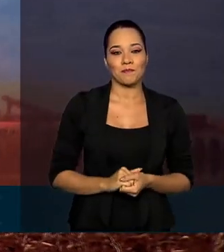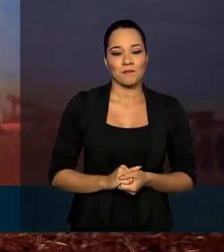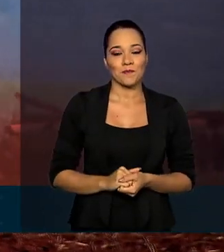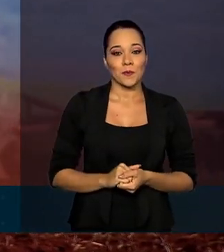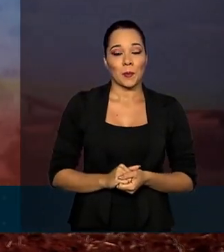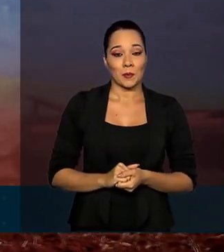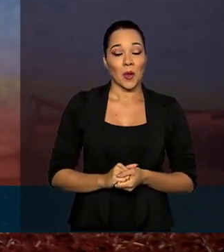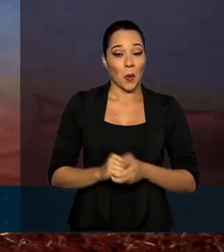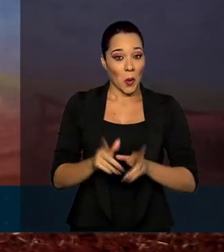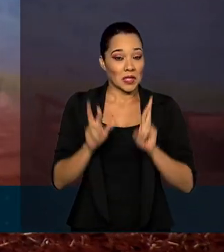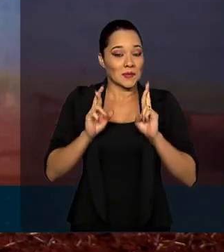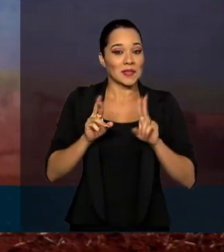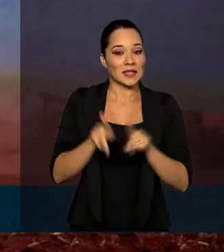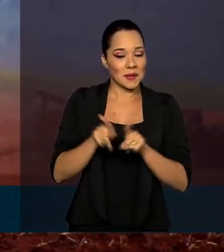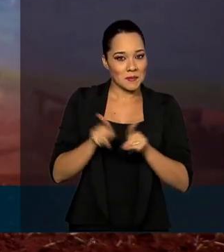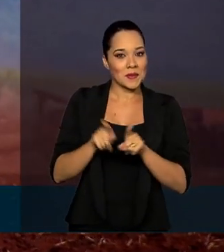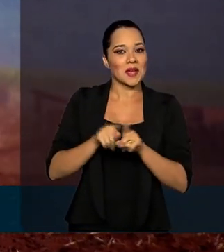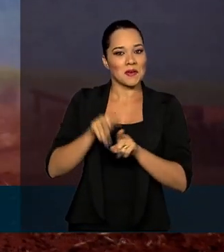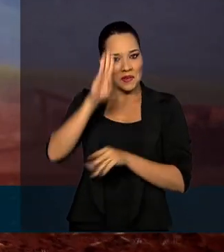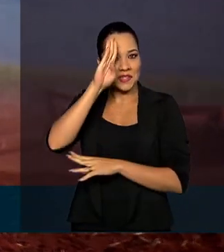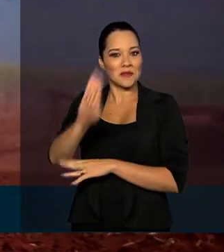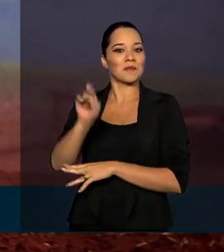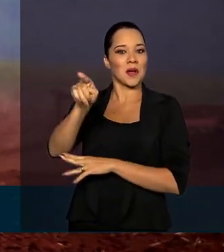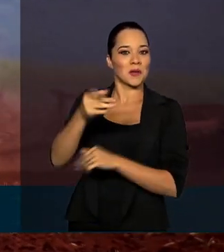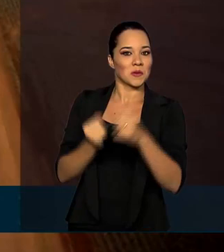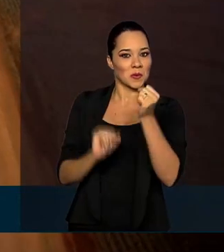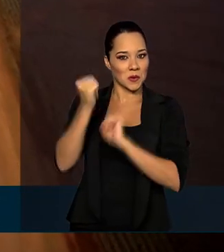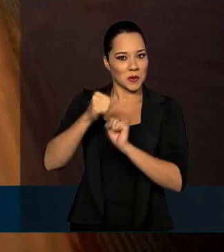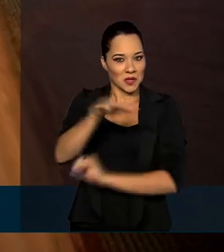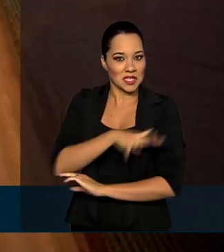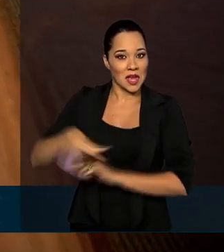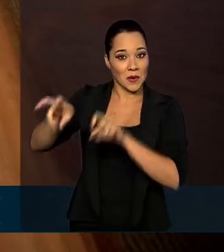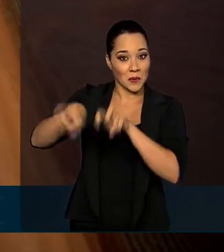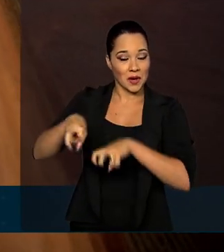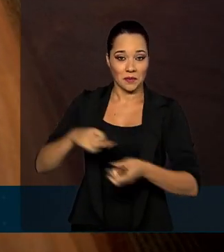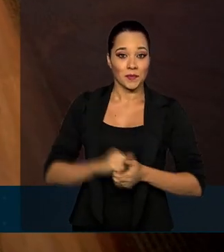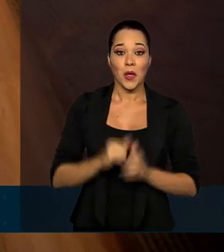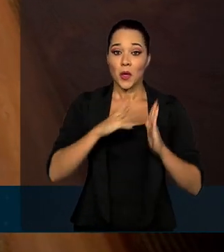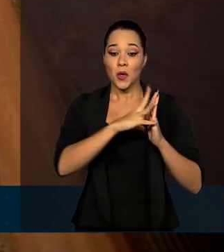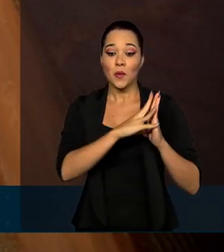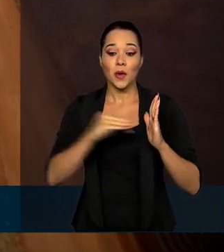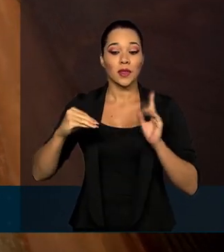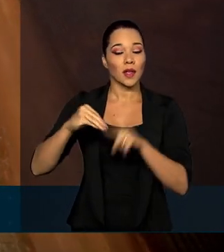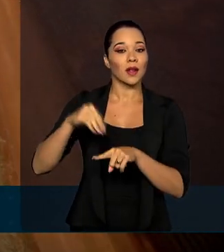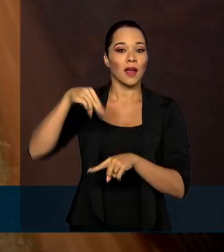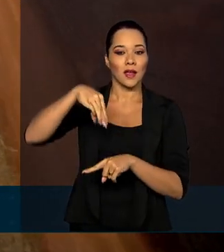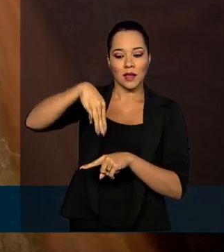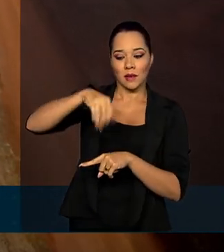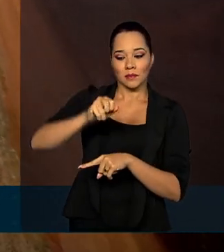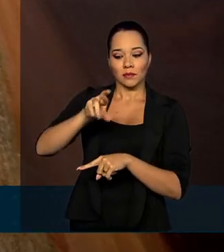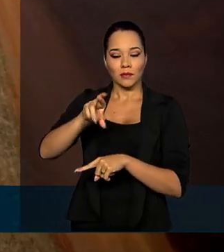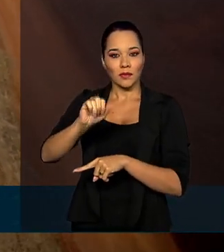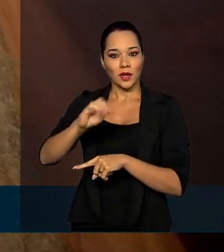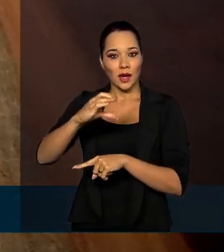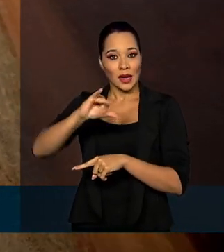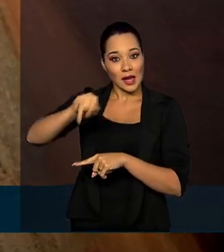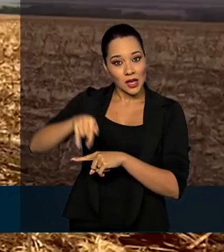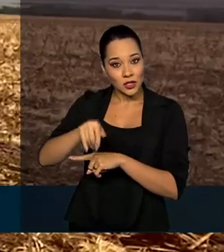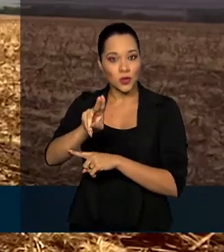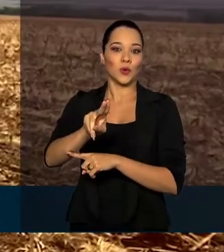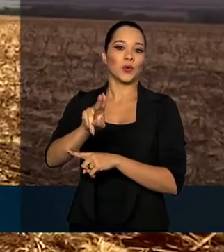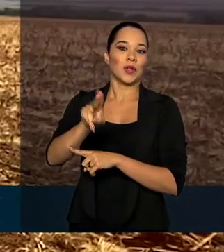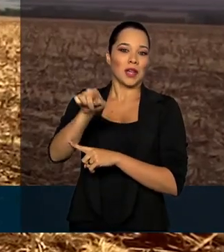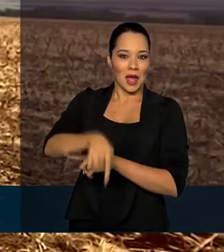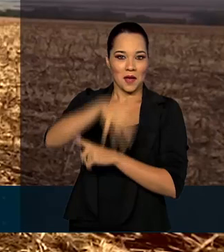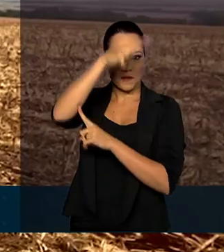também é palavra de ordem entre os produtores rurais. E o exemplo vem de Maracajú, no Mato Grosso do Sul.